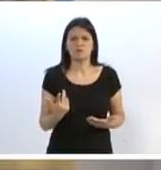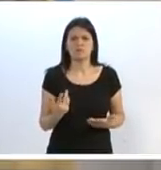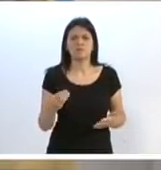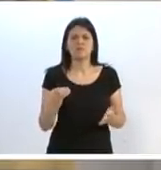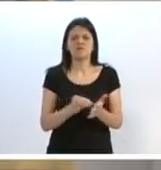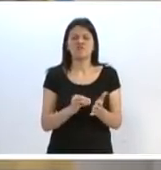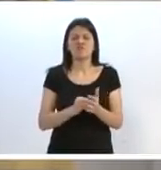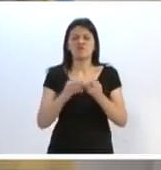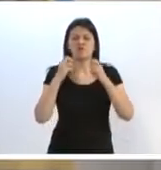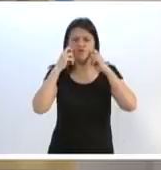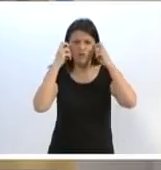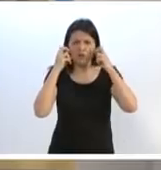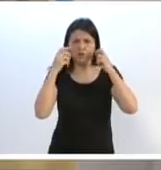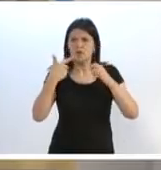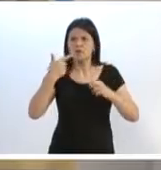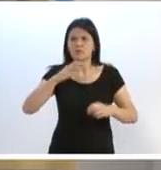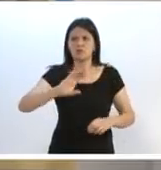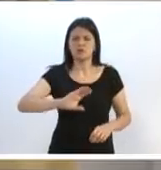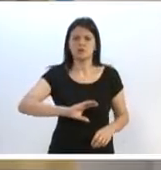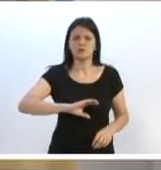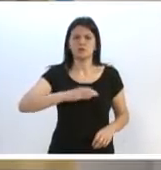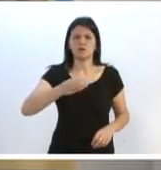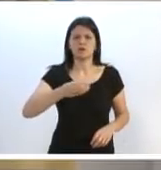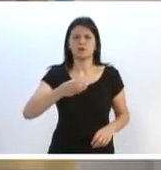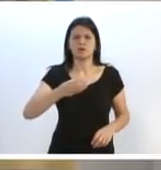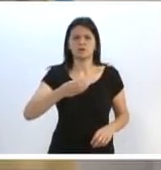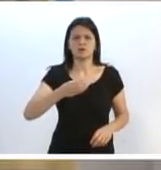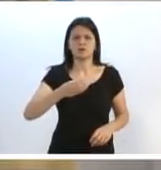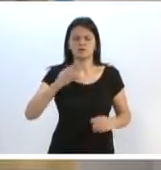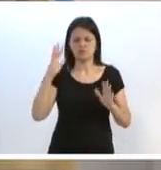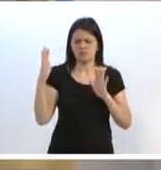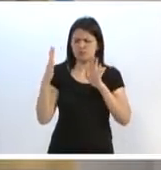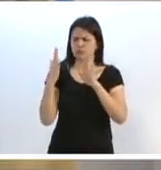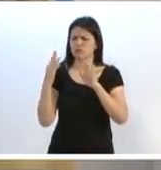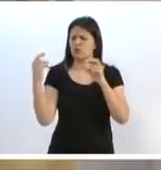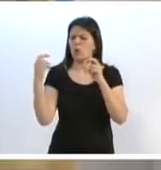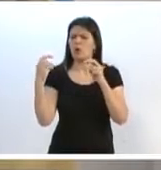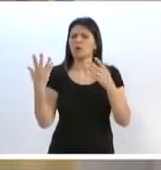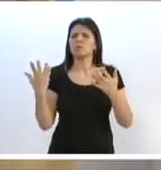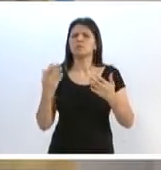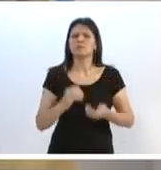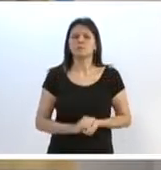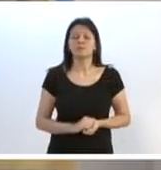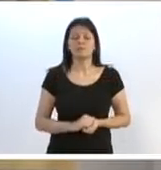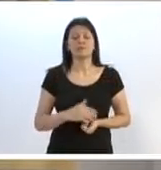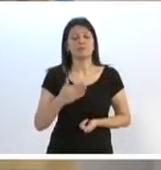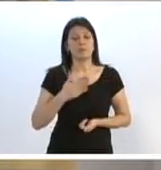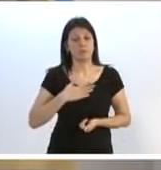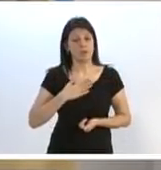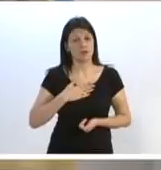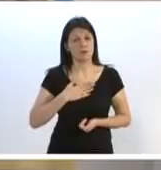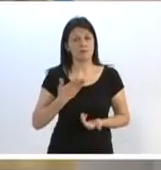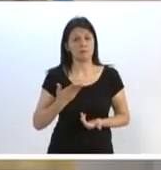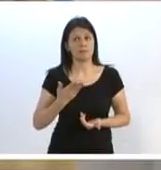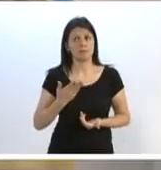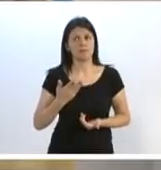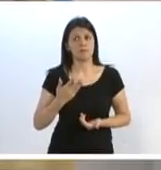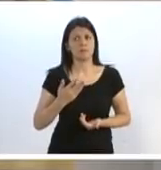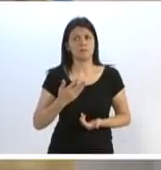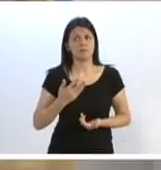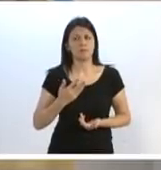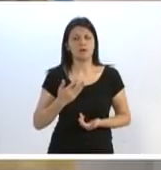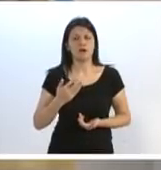são aquelas pessoas que não têm coragem de enfrentar, que não têm coragem de olhar no olho. E digo mais, eu tenho uma moral